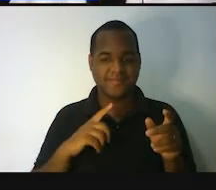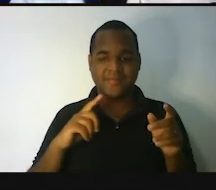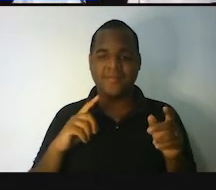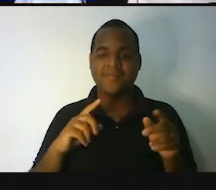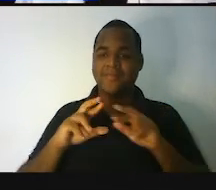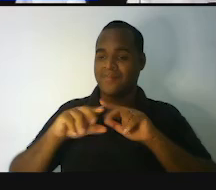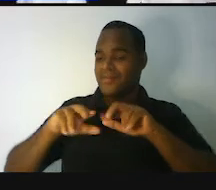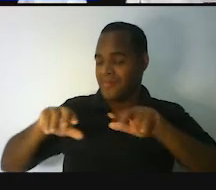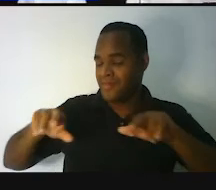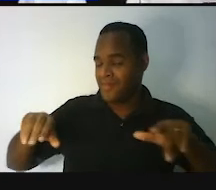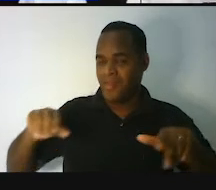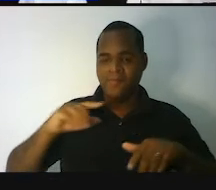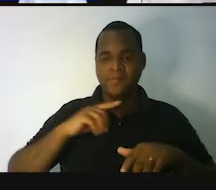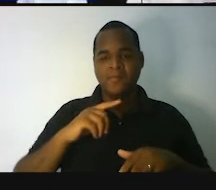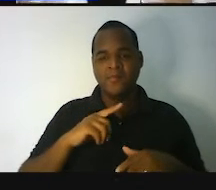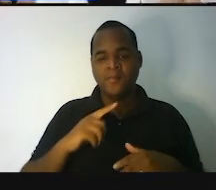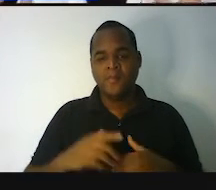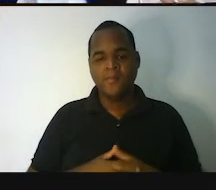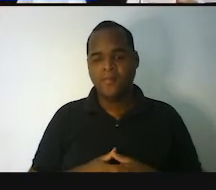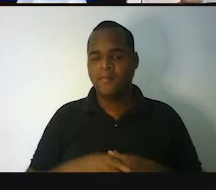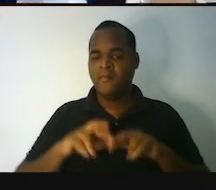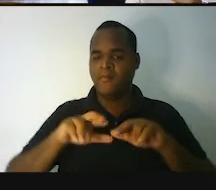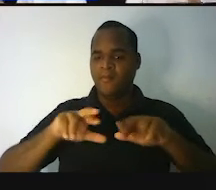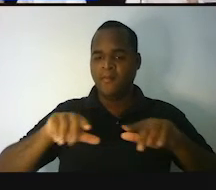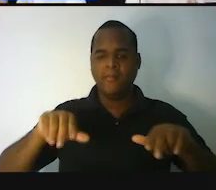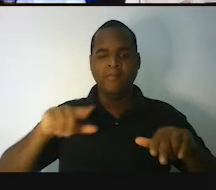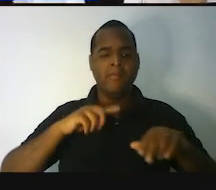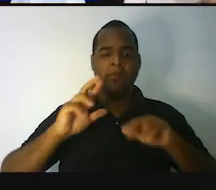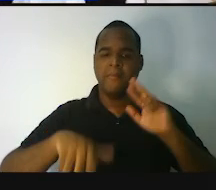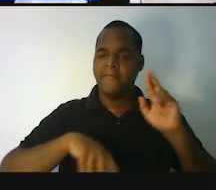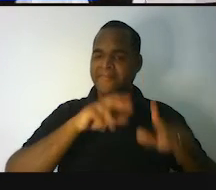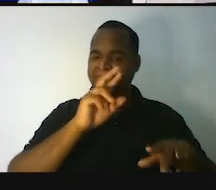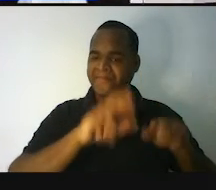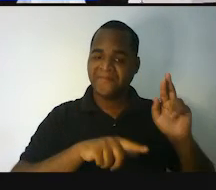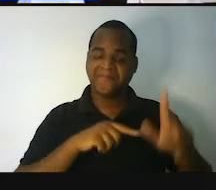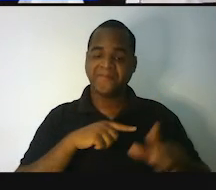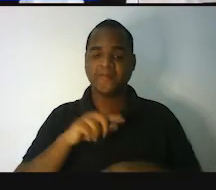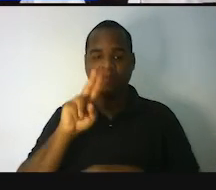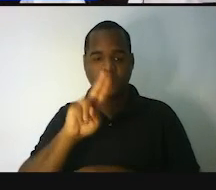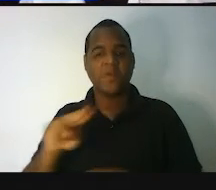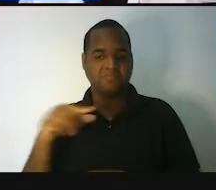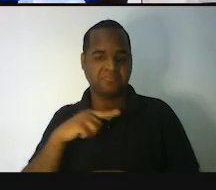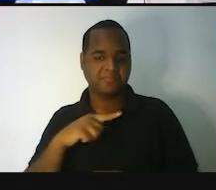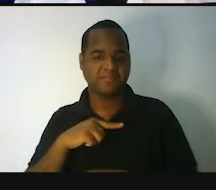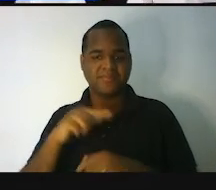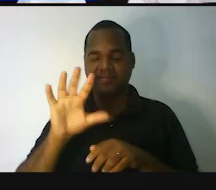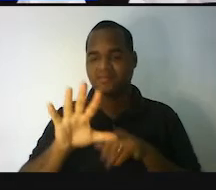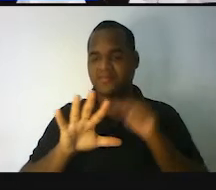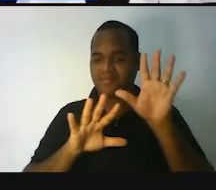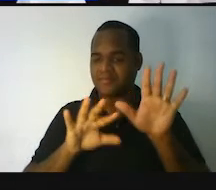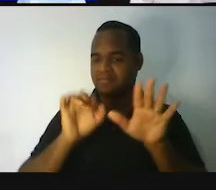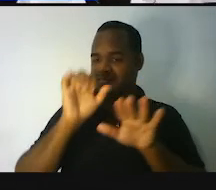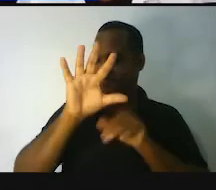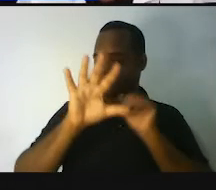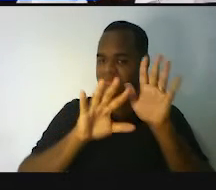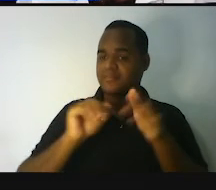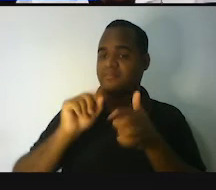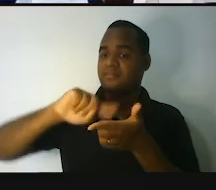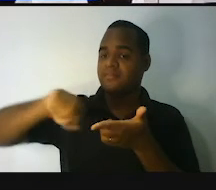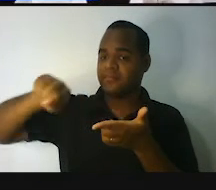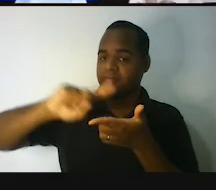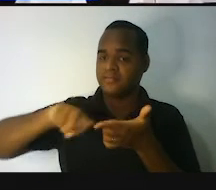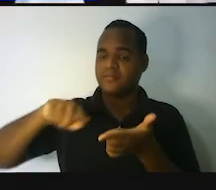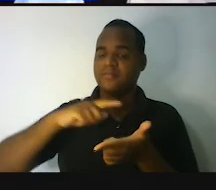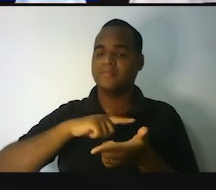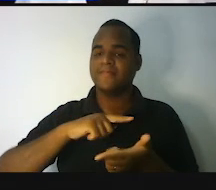de medidas diferentes usando o palmo, tá? Então, esse é o problema.